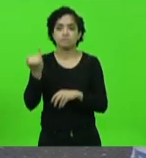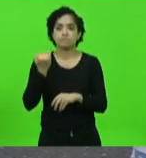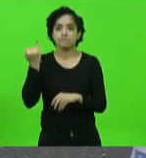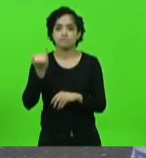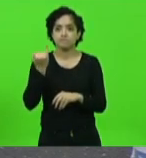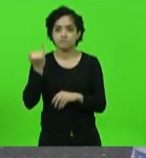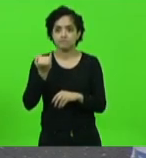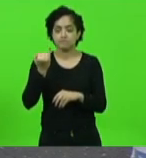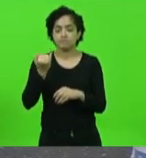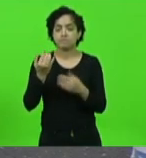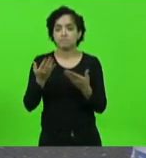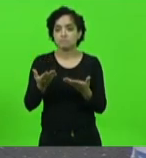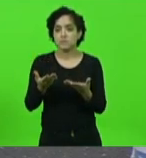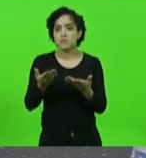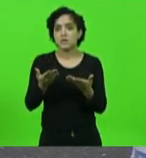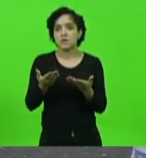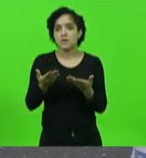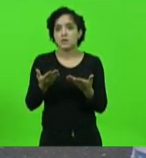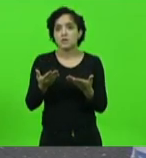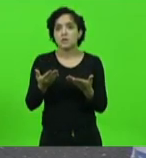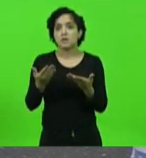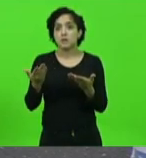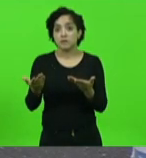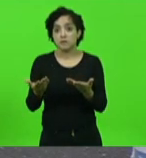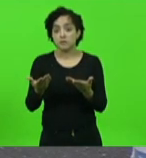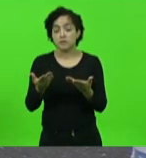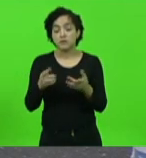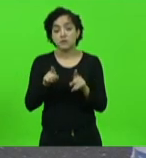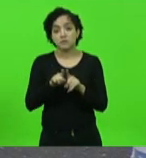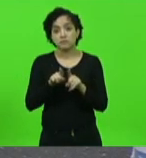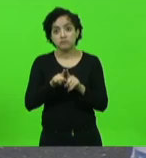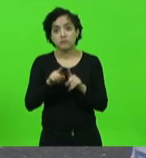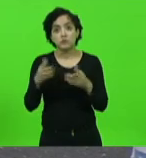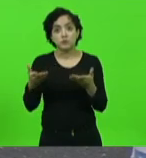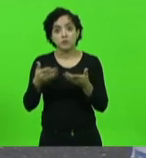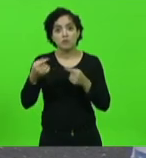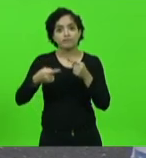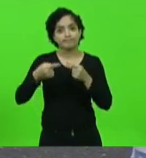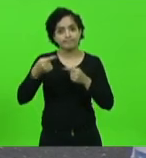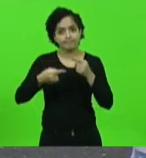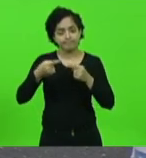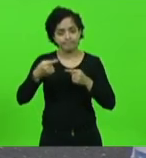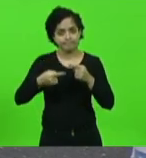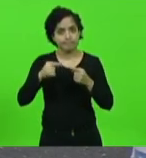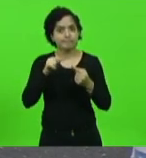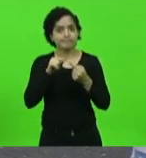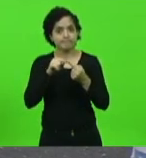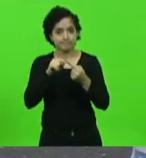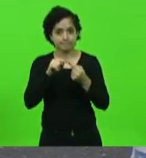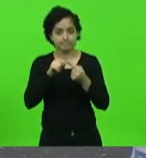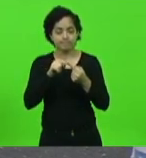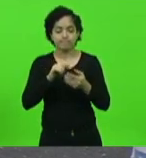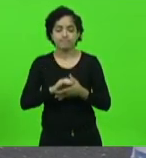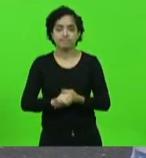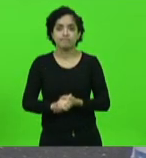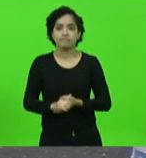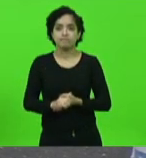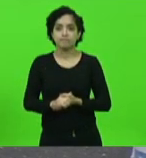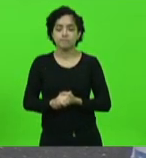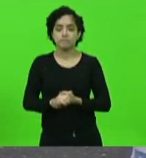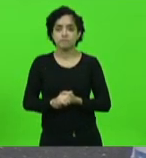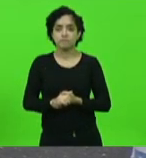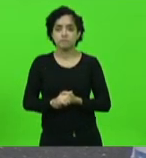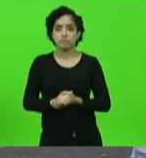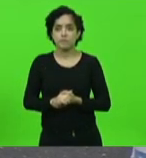que aliás vem também ao encontro do que nós estamos debatendo aqui na